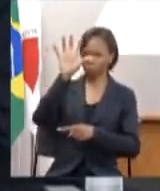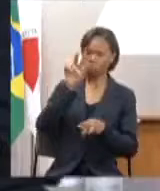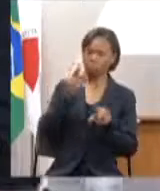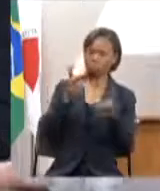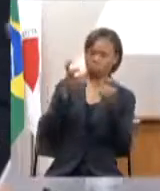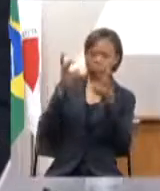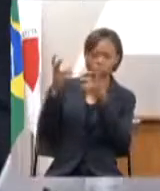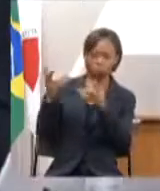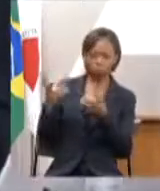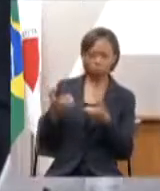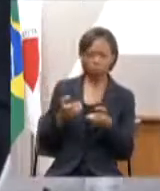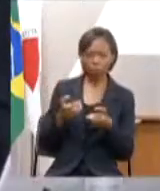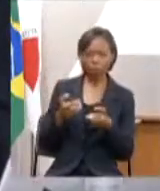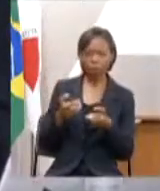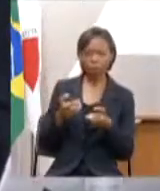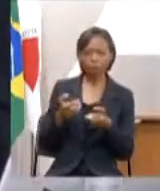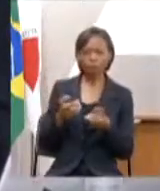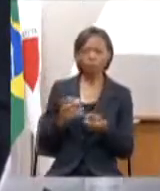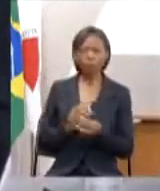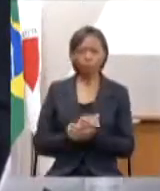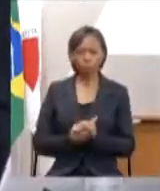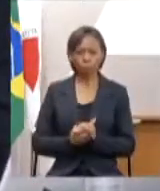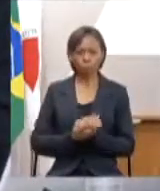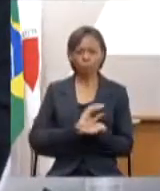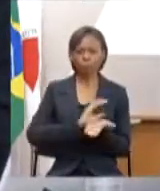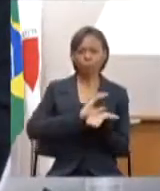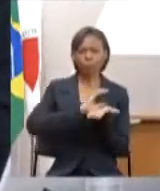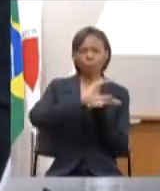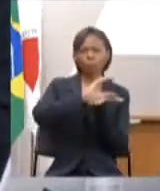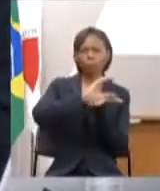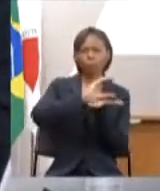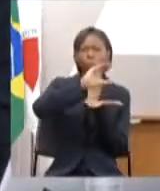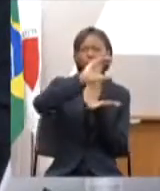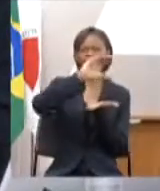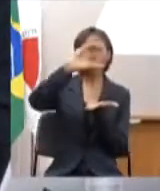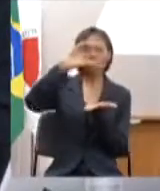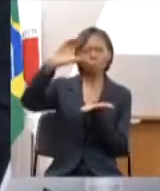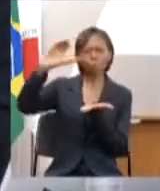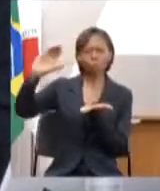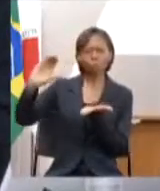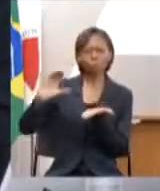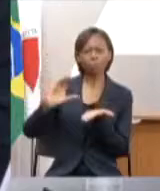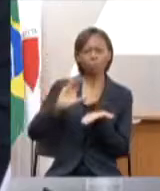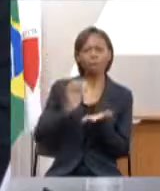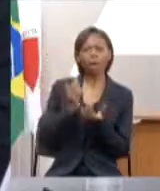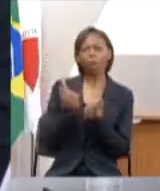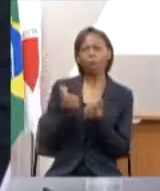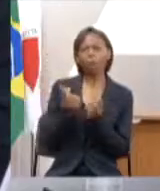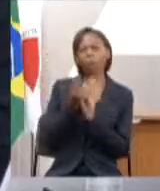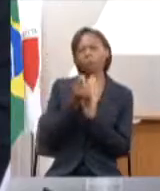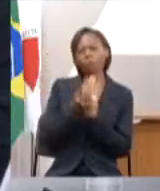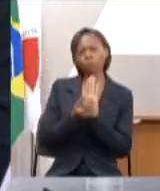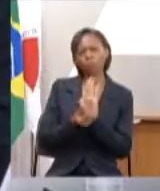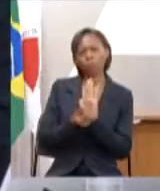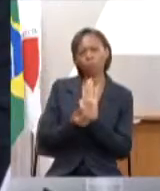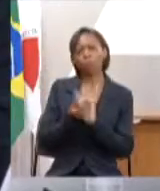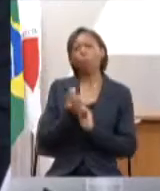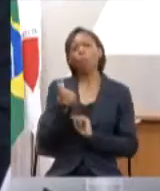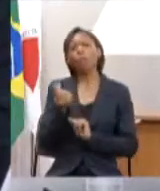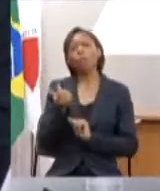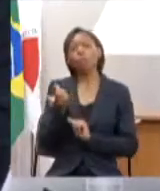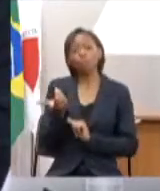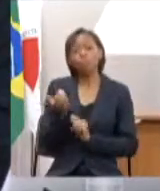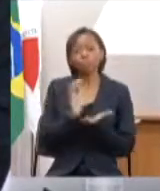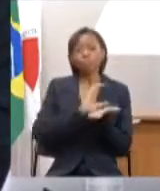quanto vai para cada, qual a previsão orçamentária, quanto foi quanto está previsto